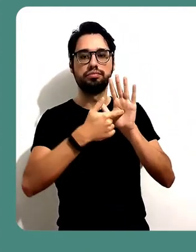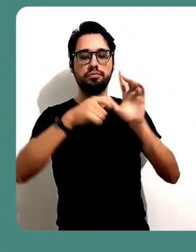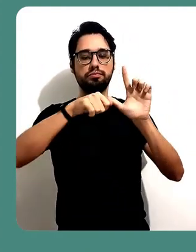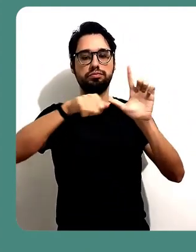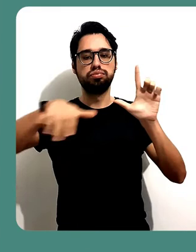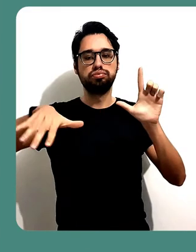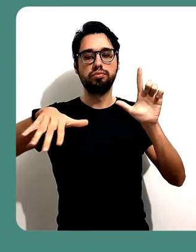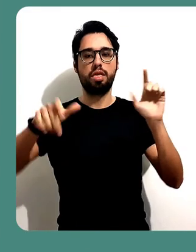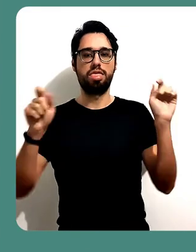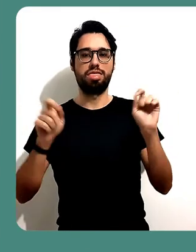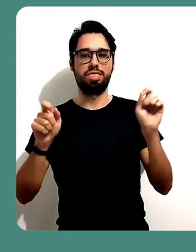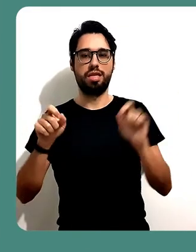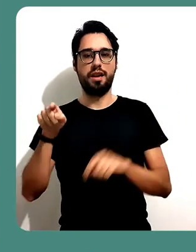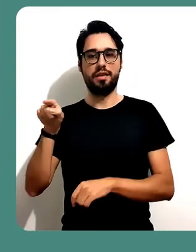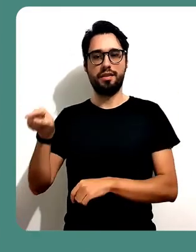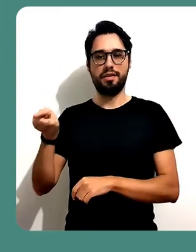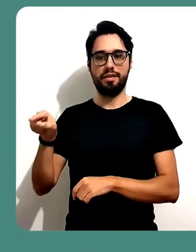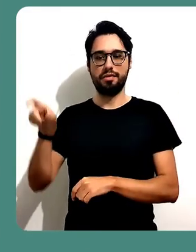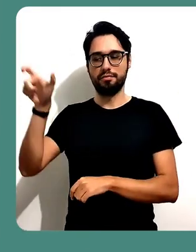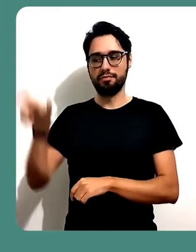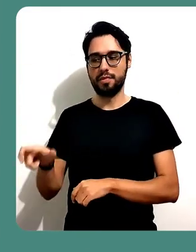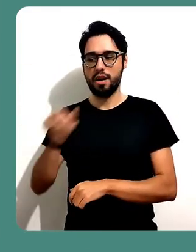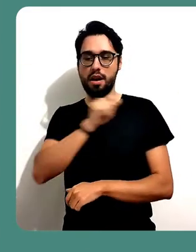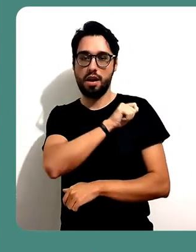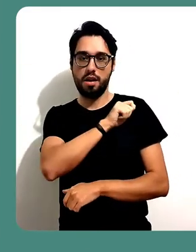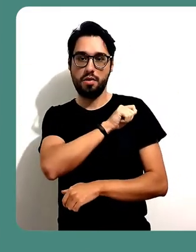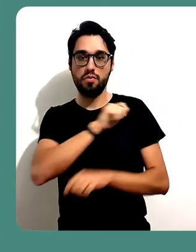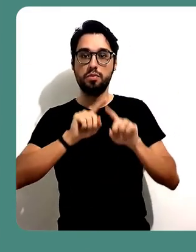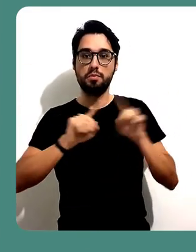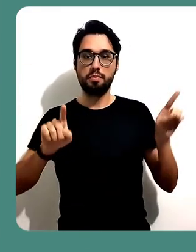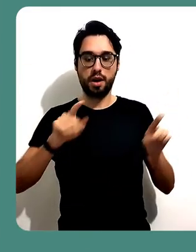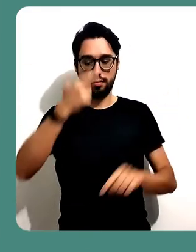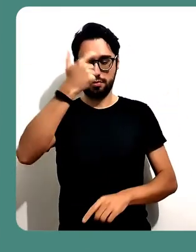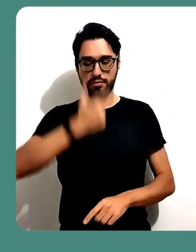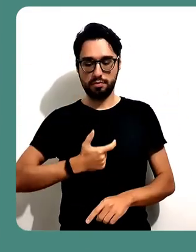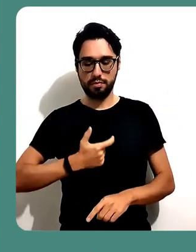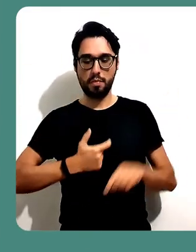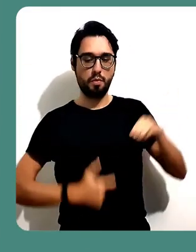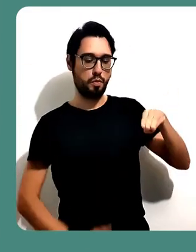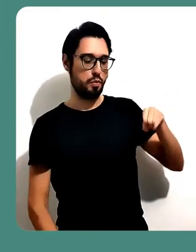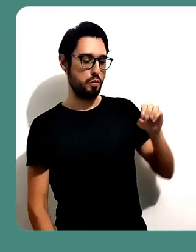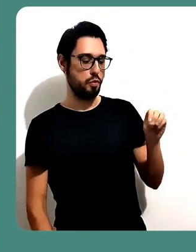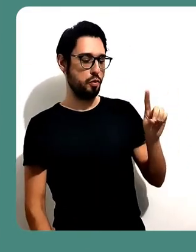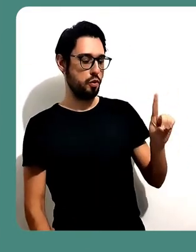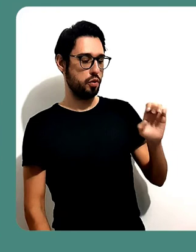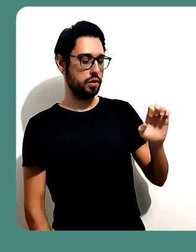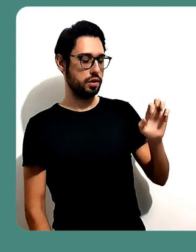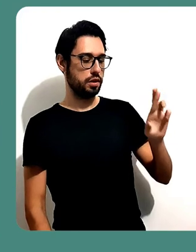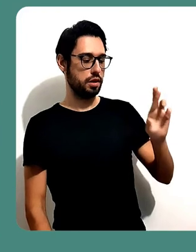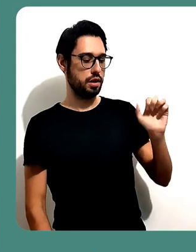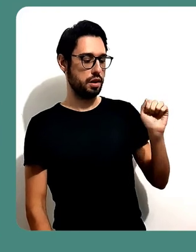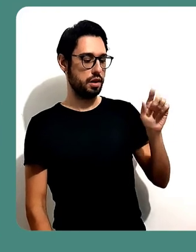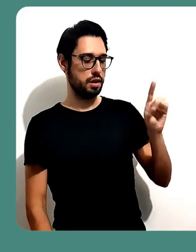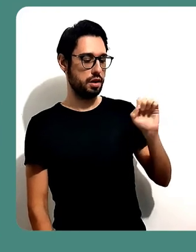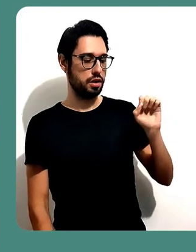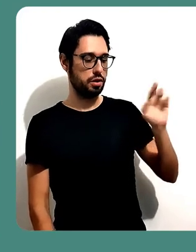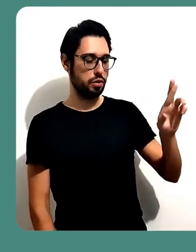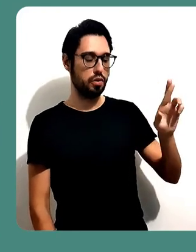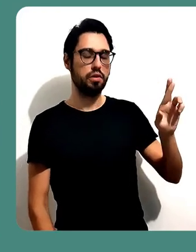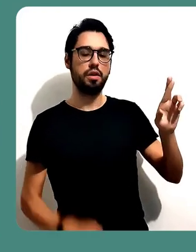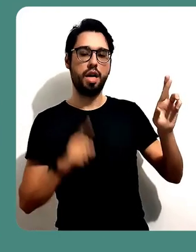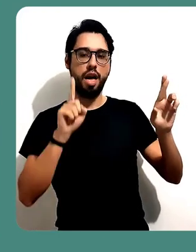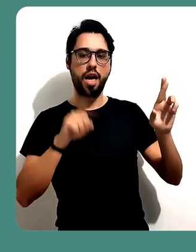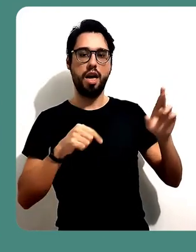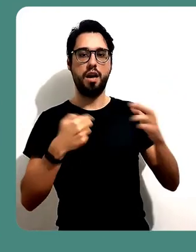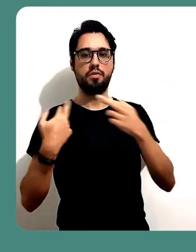apresentações. No entanto, é importante destacar que o moderador é sempre aquele quem abriu